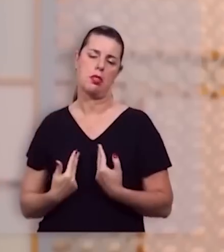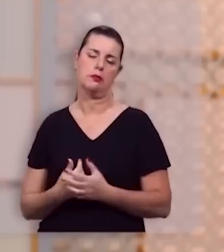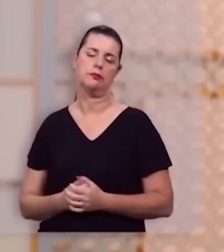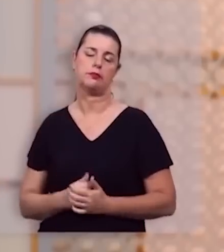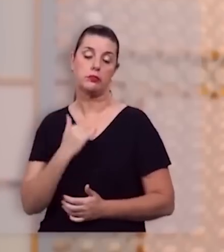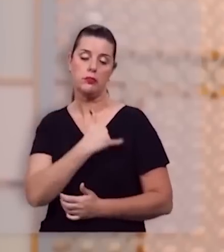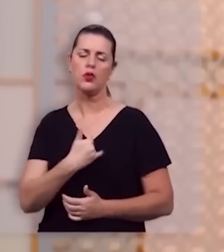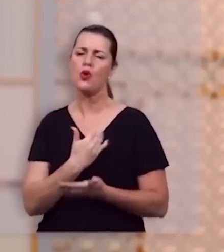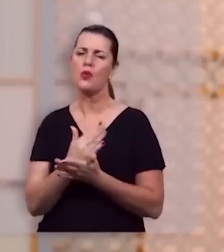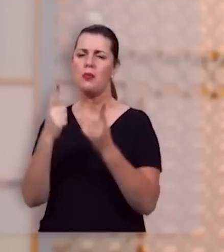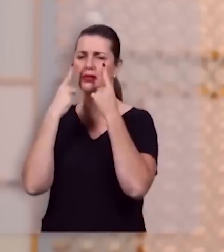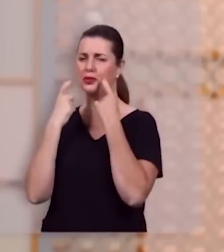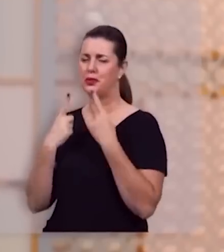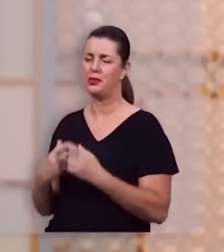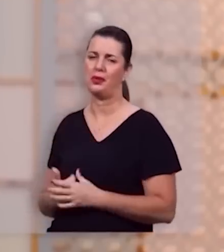João começa a chorar.